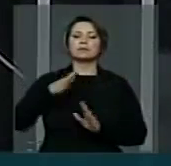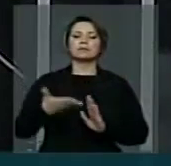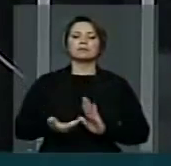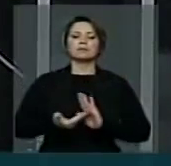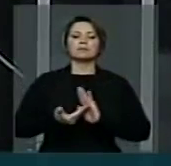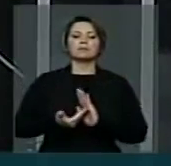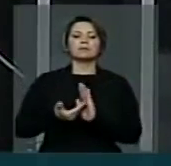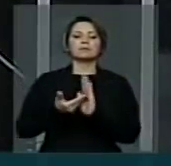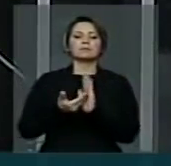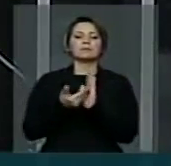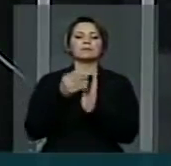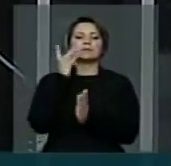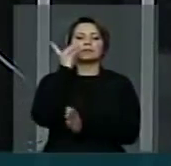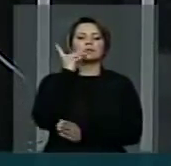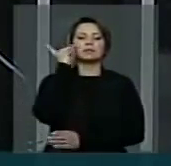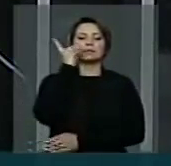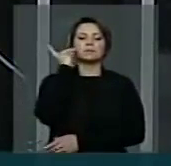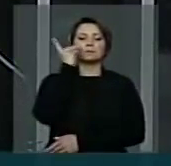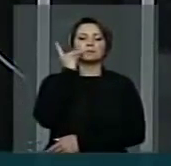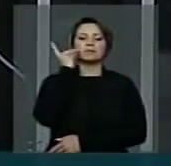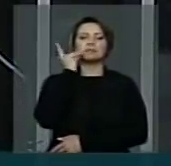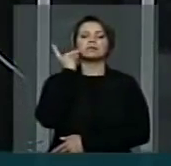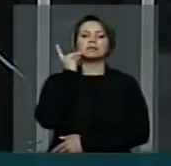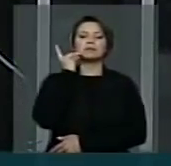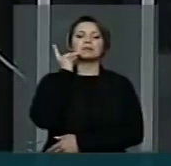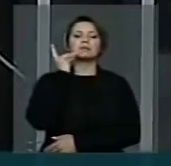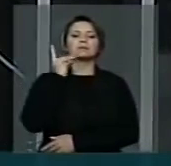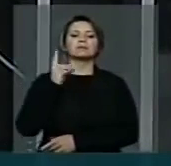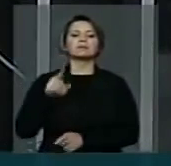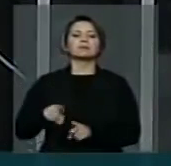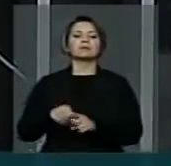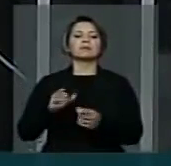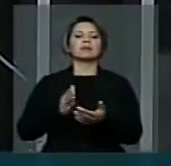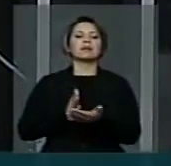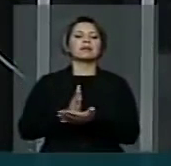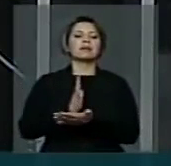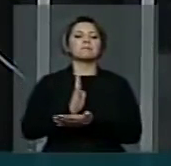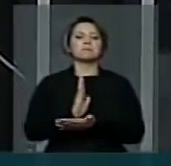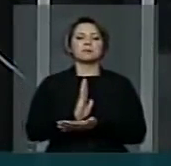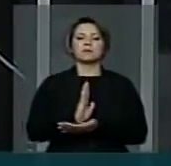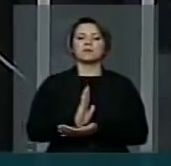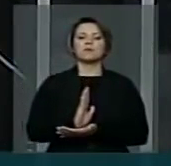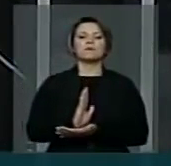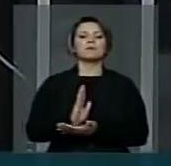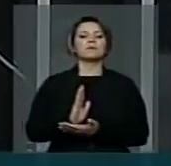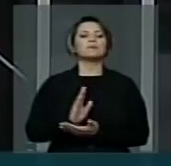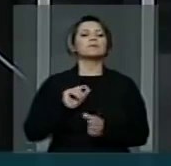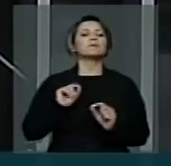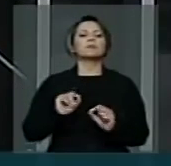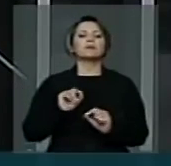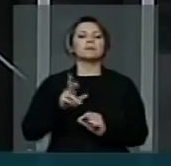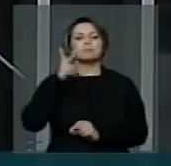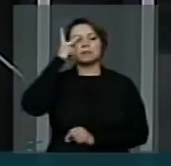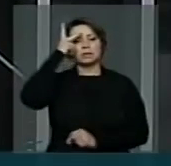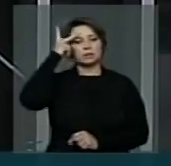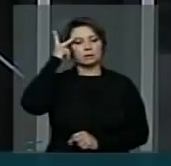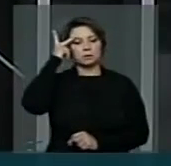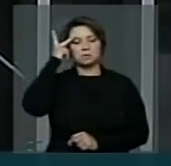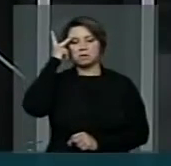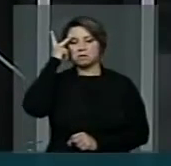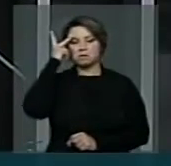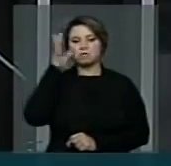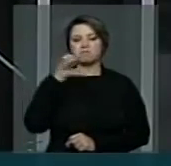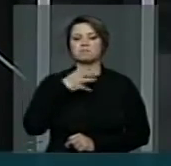Deputados, que aprovou a internação involuntária em favor